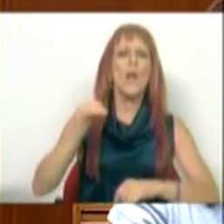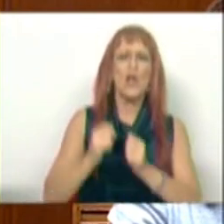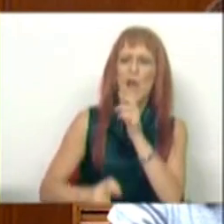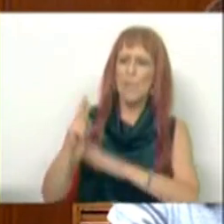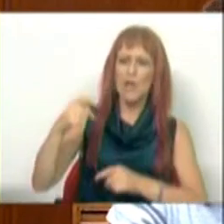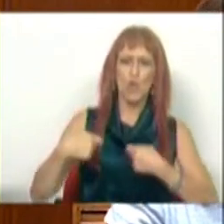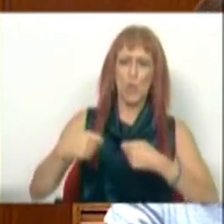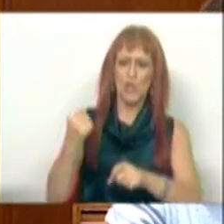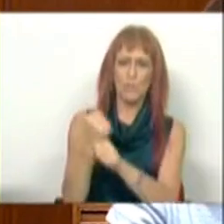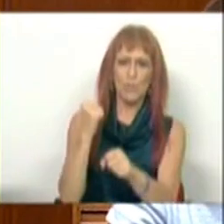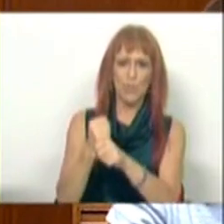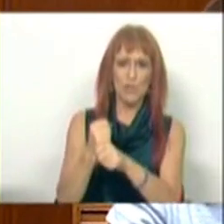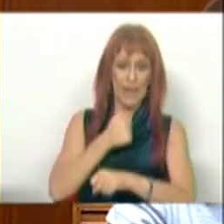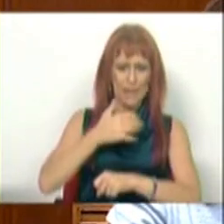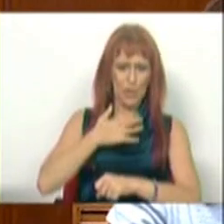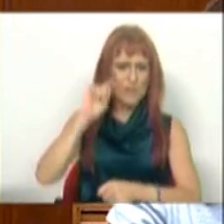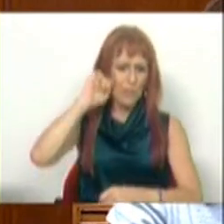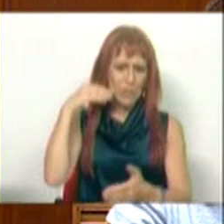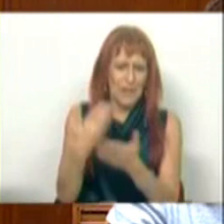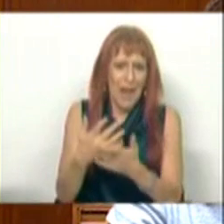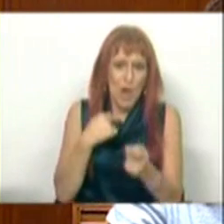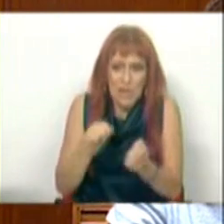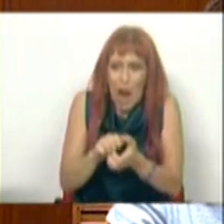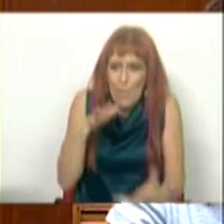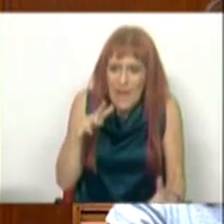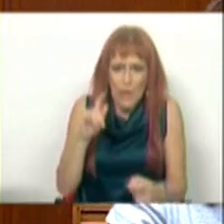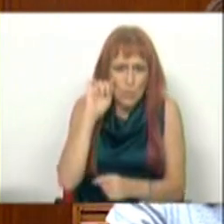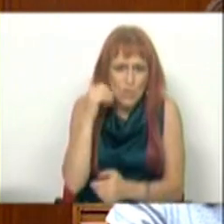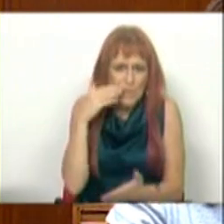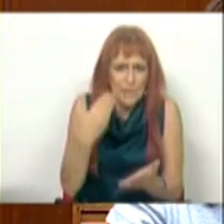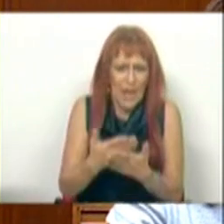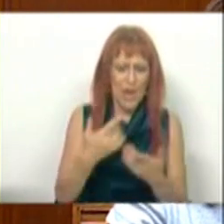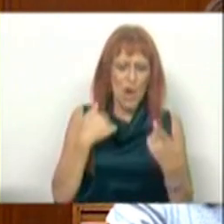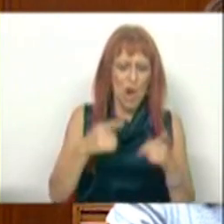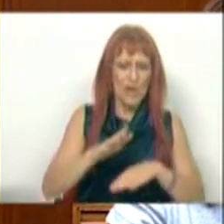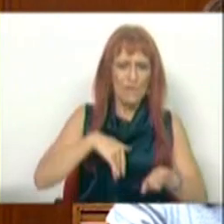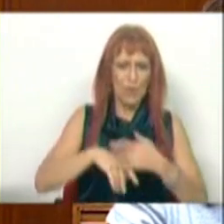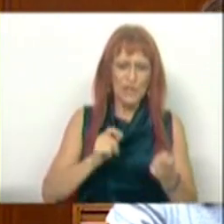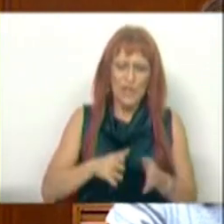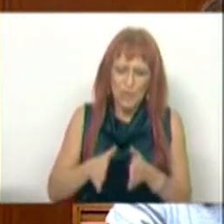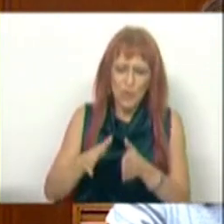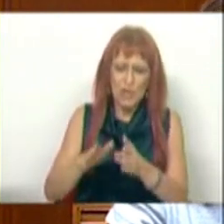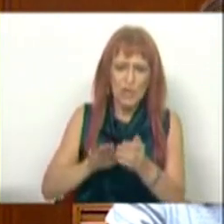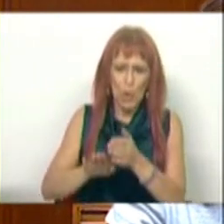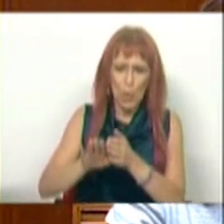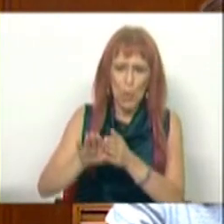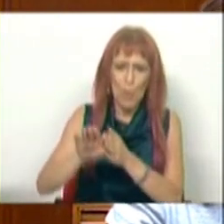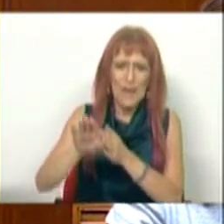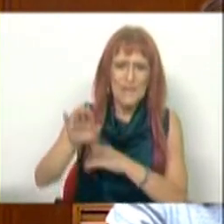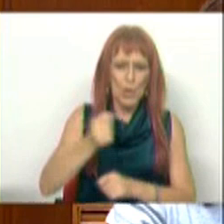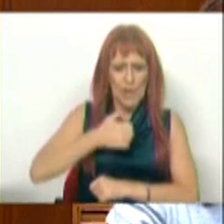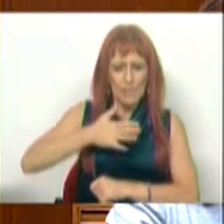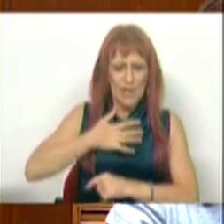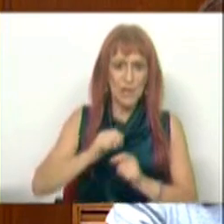aumentamos os custos laborais numa empresa que dá prejuízo, nós estamos a aumentar o prejuízo. Nós estamos a fazer uma trajetória de recuperação da empresa.